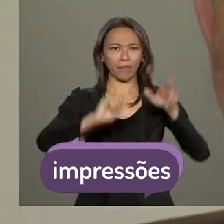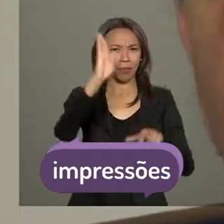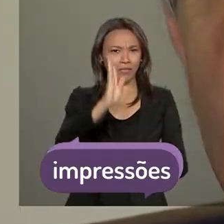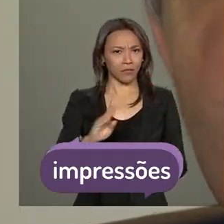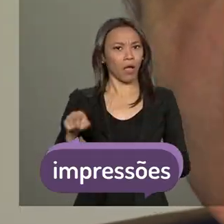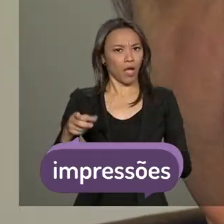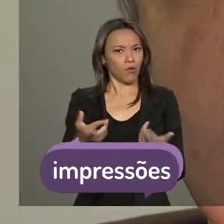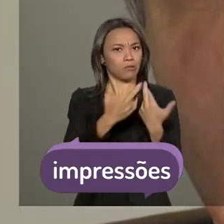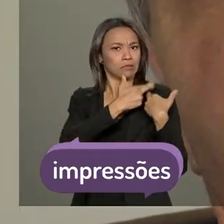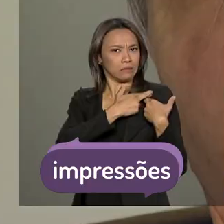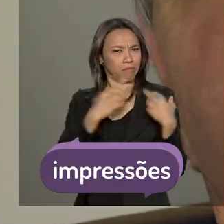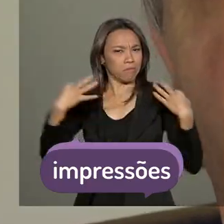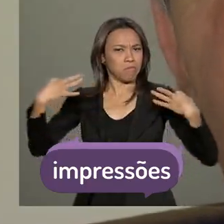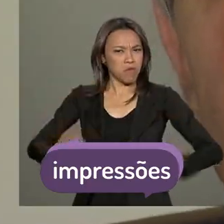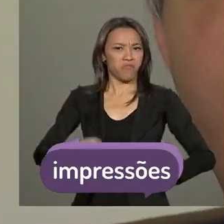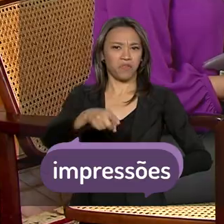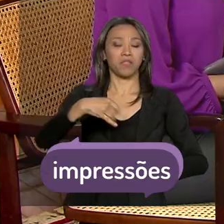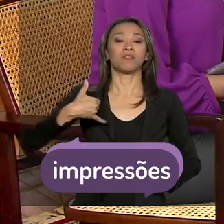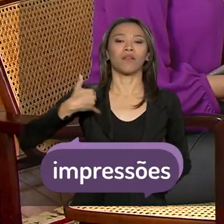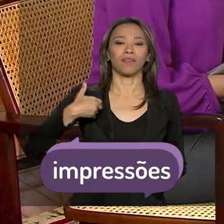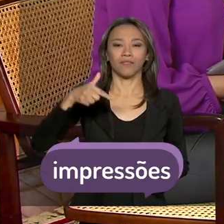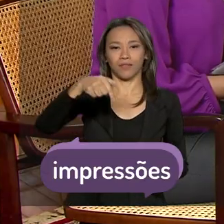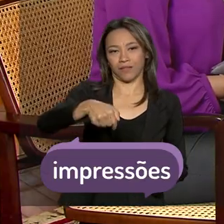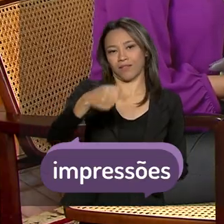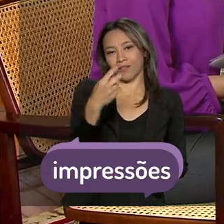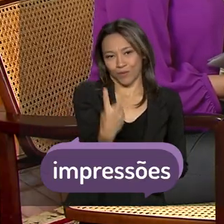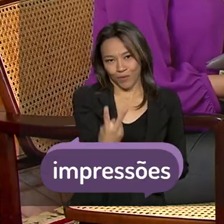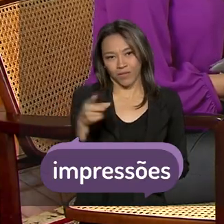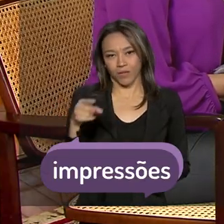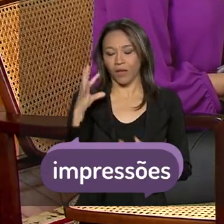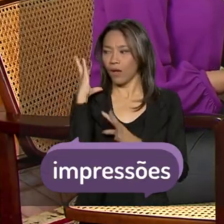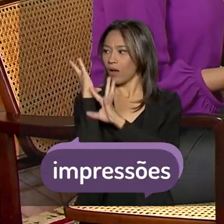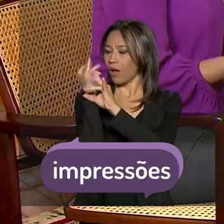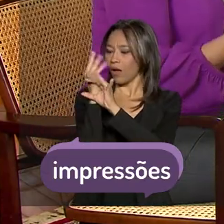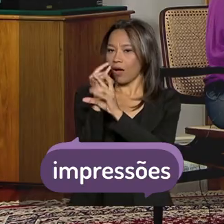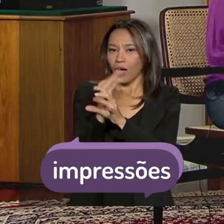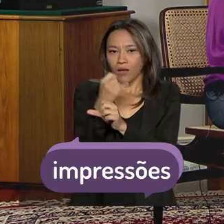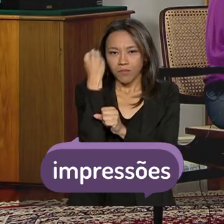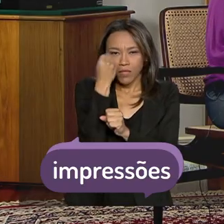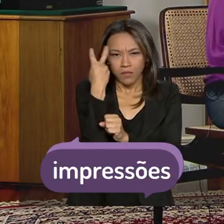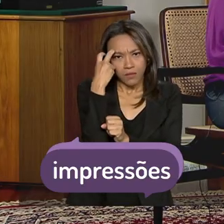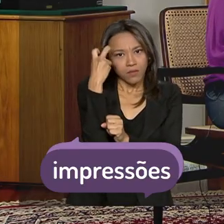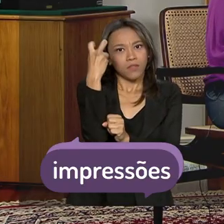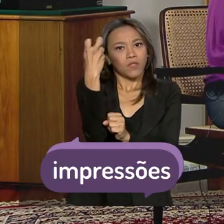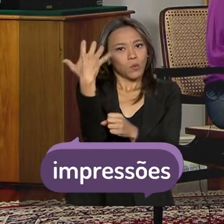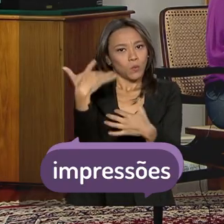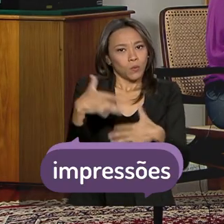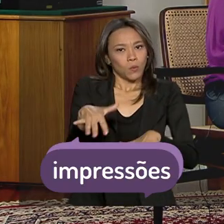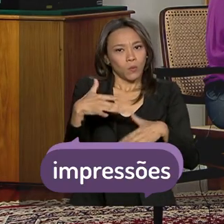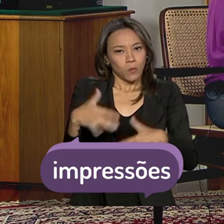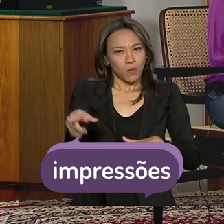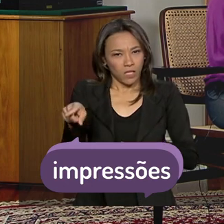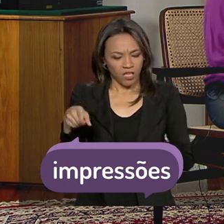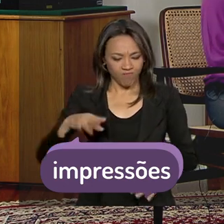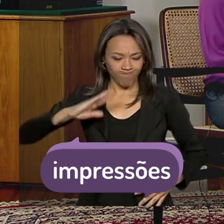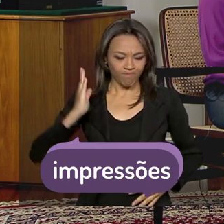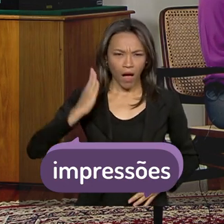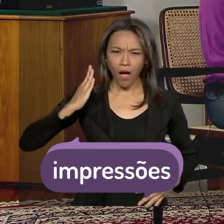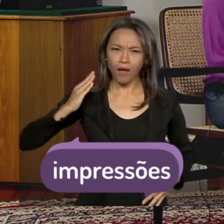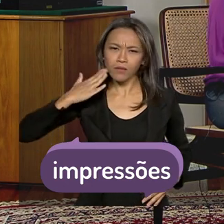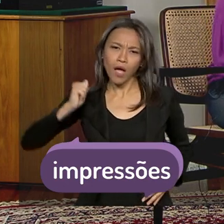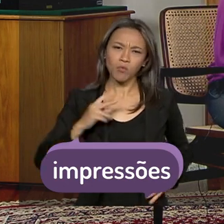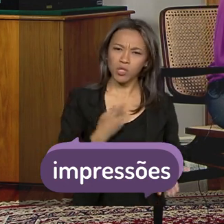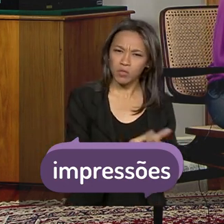perfeita para esse veterano de 72 anos que acumula experiência, sabedoria e sede de um checkmate nos